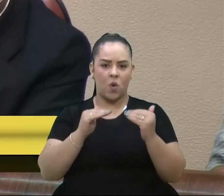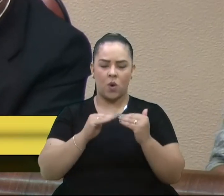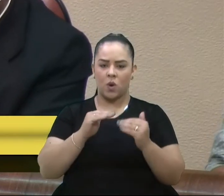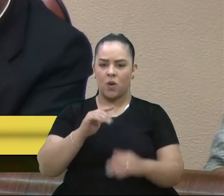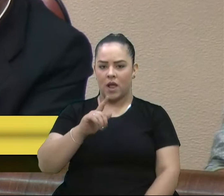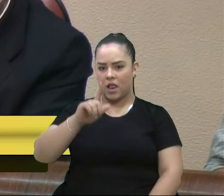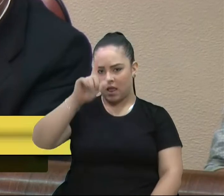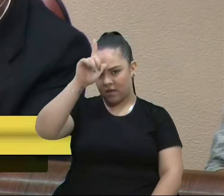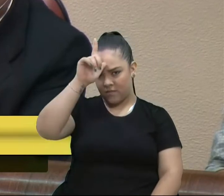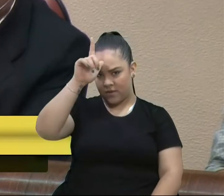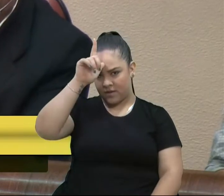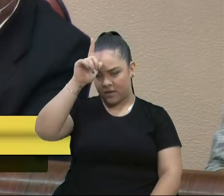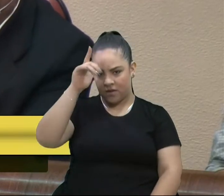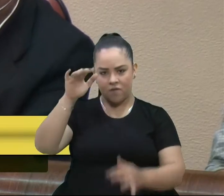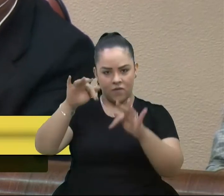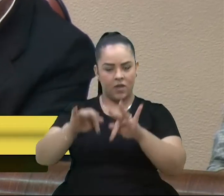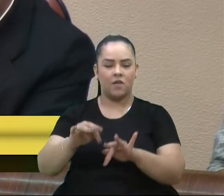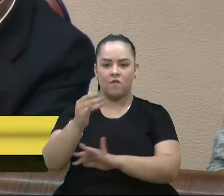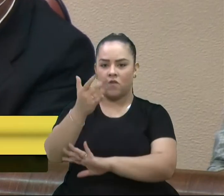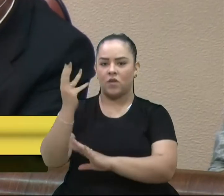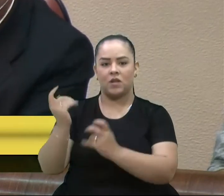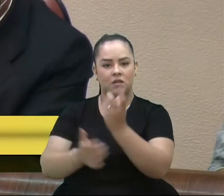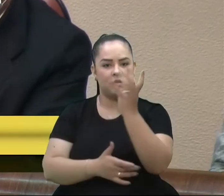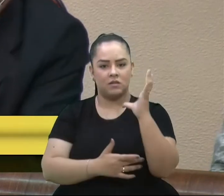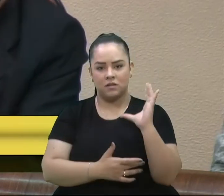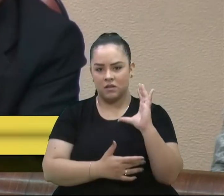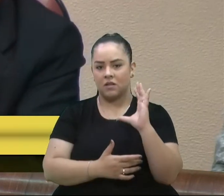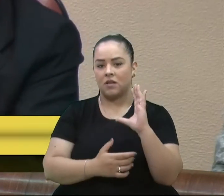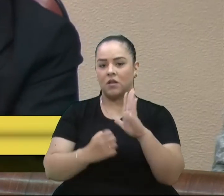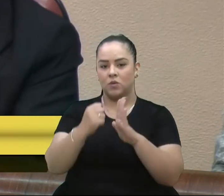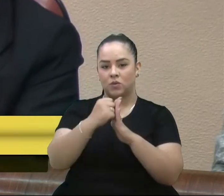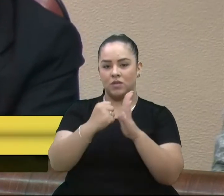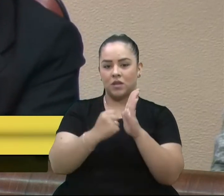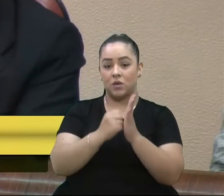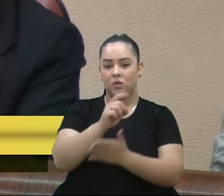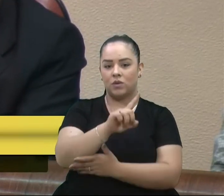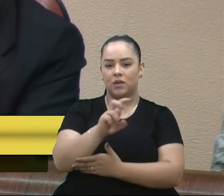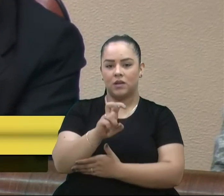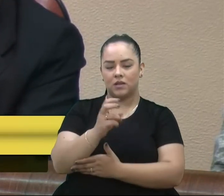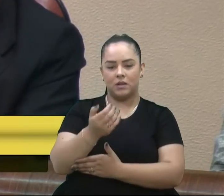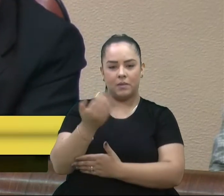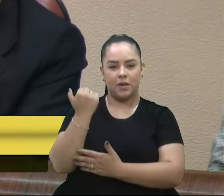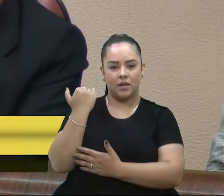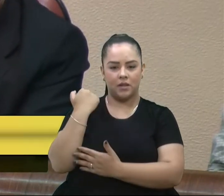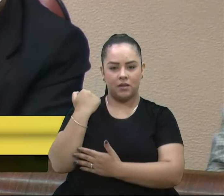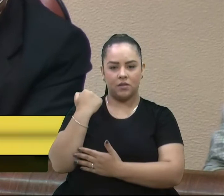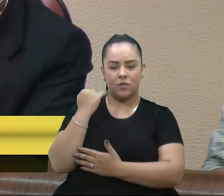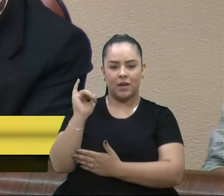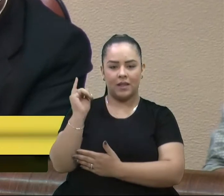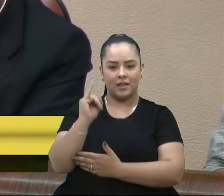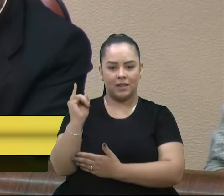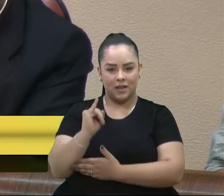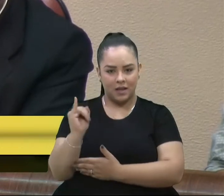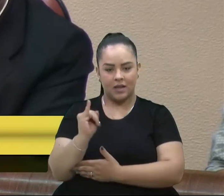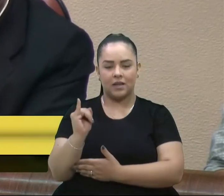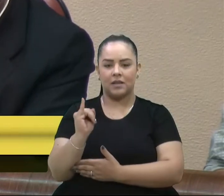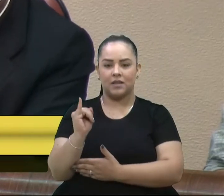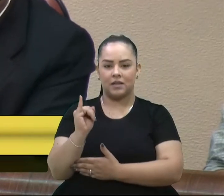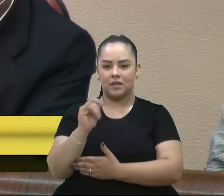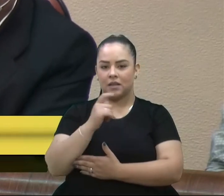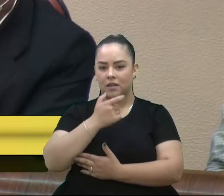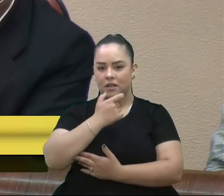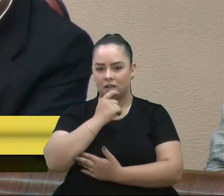acabou com as suas florestas ainda no século XV, a Itália, a